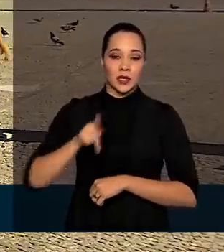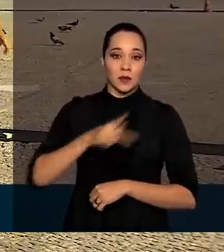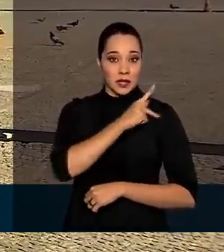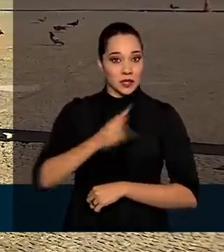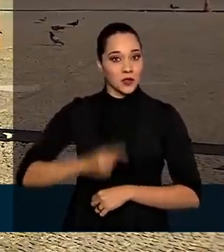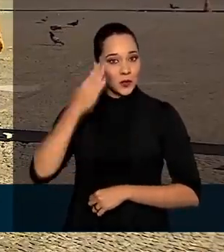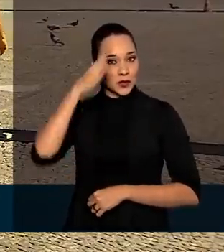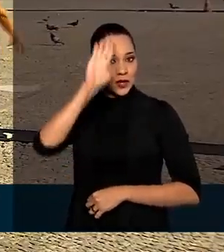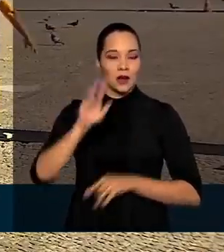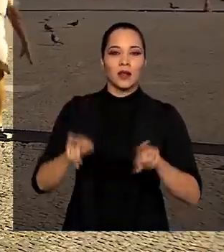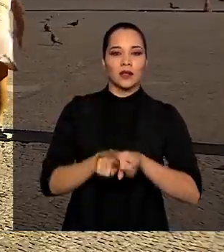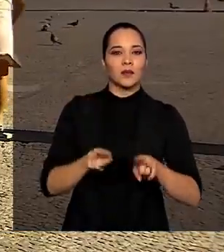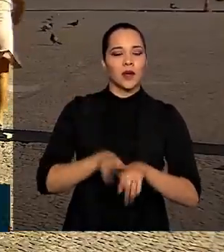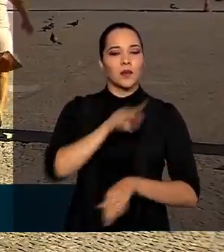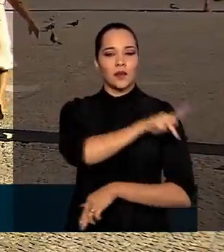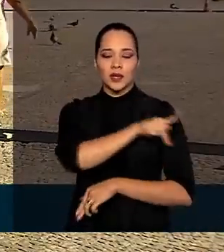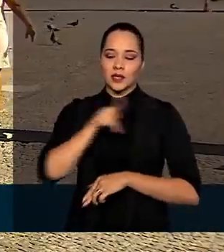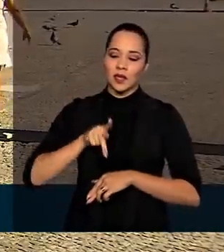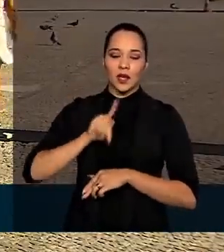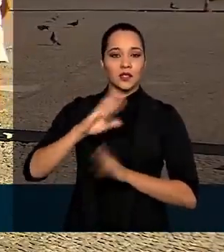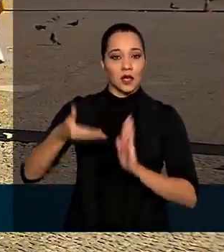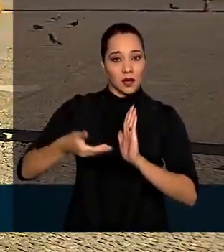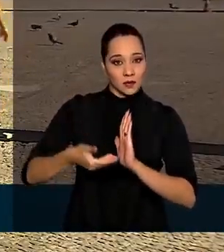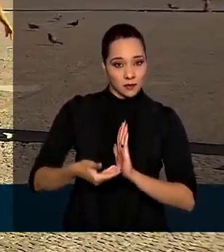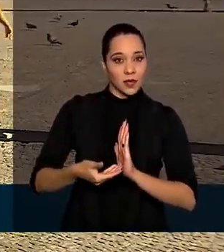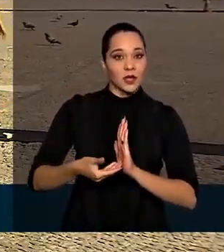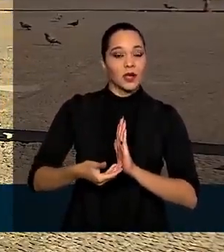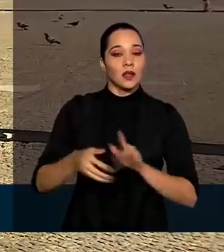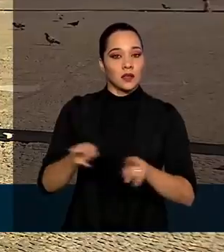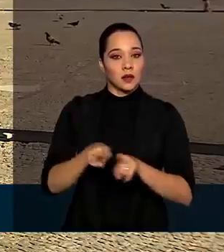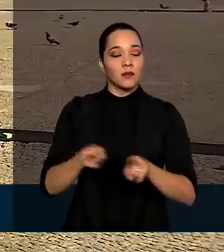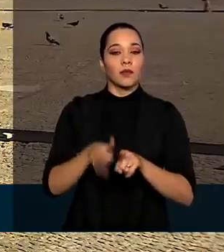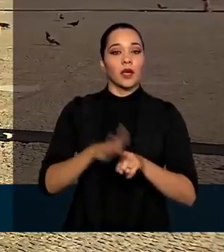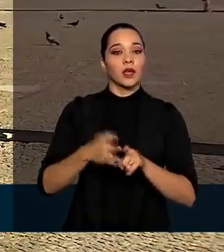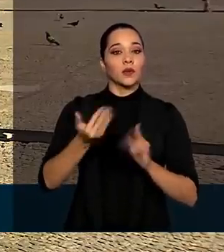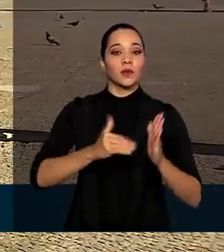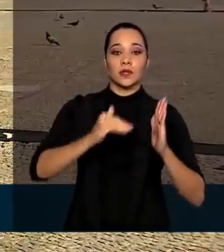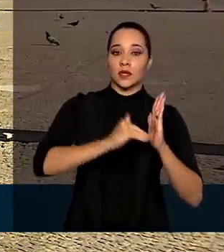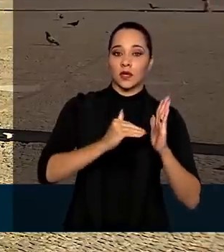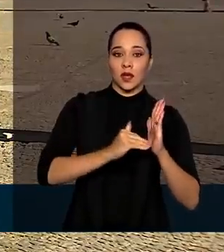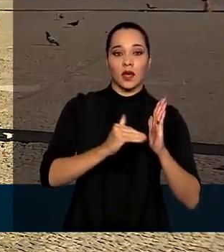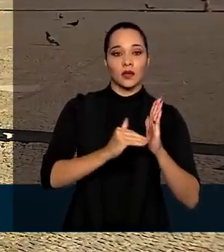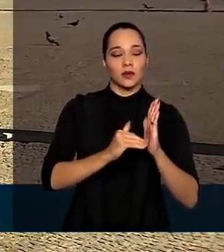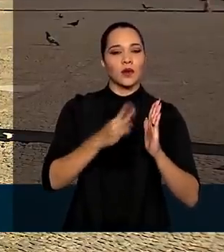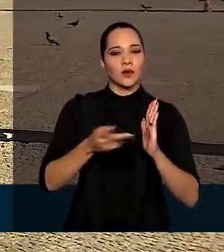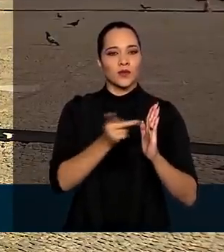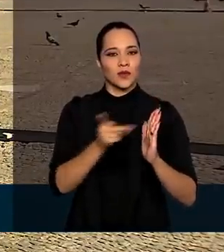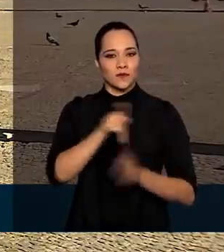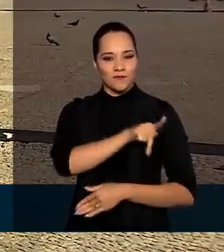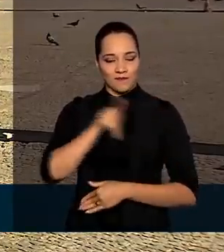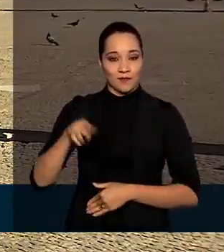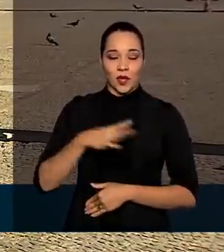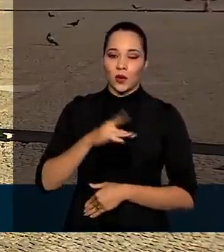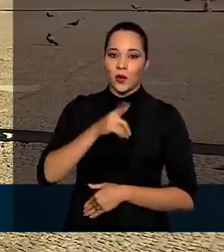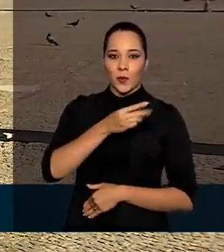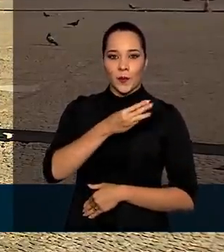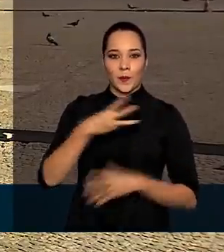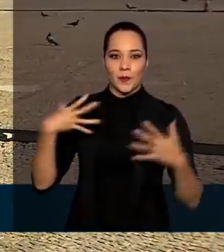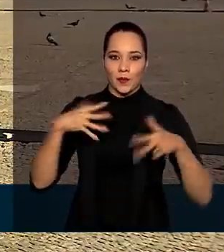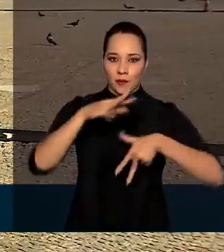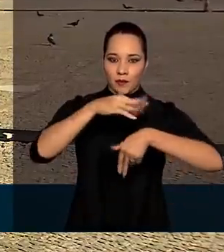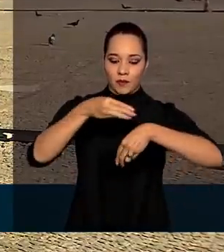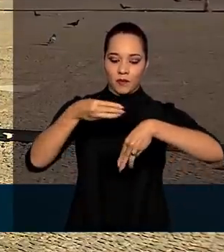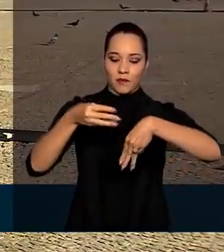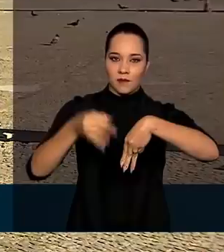Bolsonaro e também os presidentes da Câmara dos Deputados, Rodrigo Maia, e do Senado Federal, Davi Alcolumbre. O ministro Luiz Fux